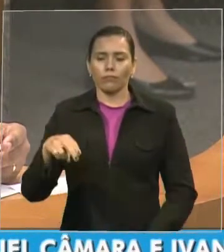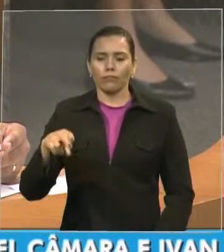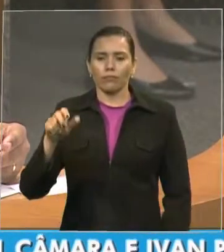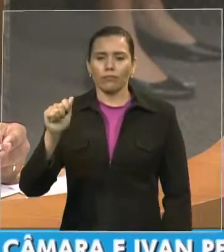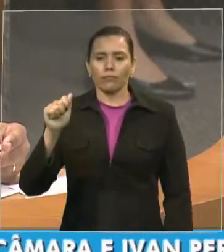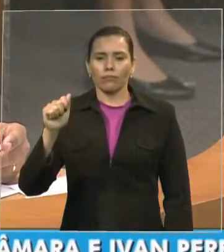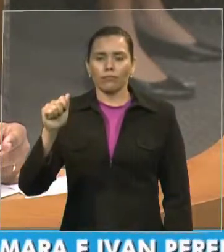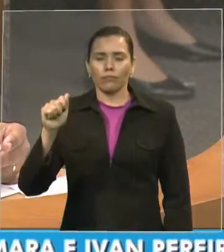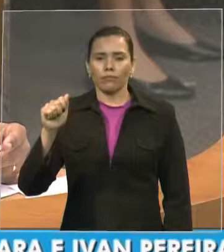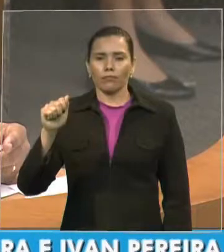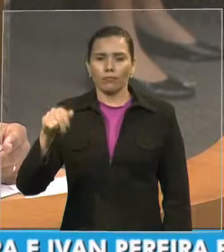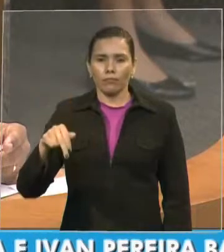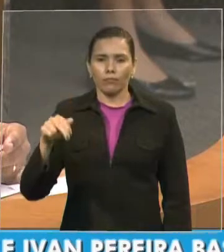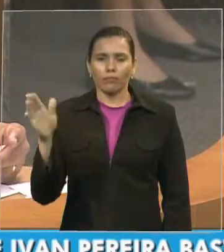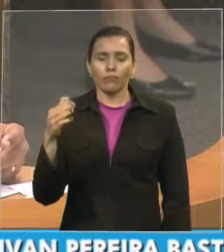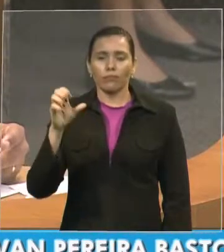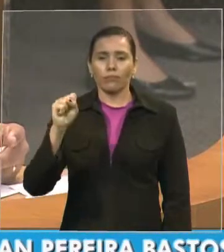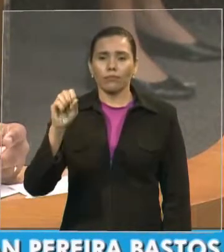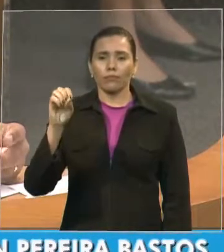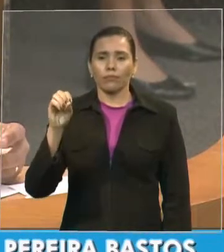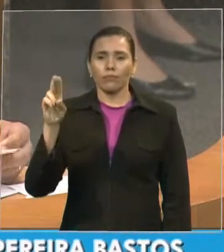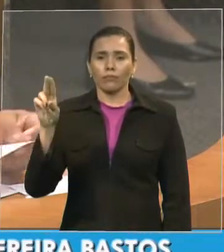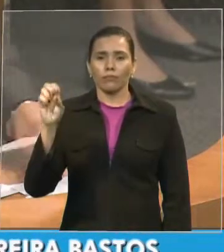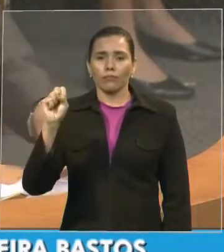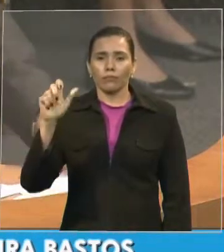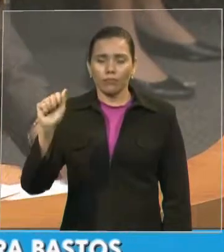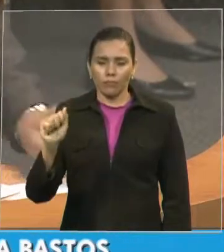Josué Monteiro.